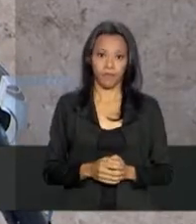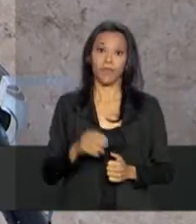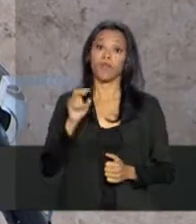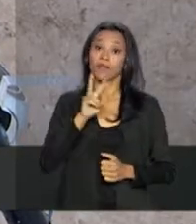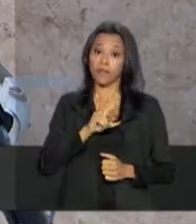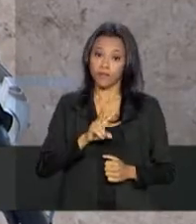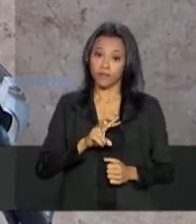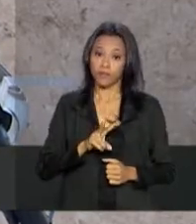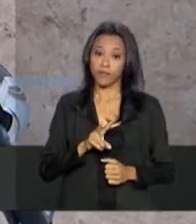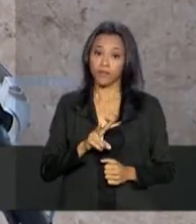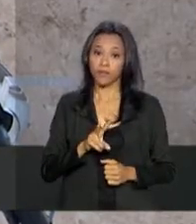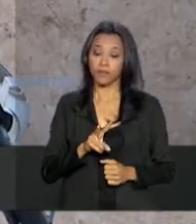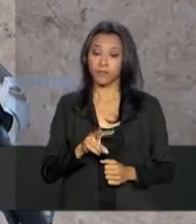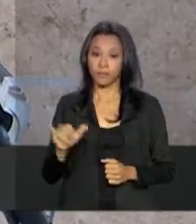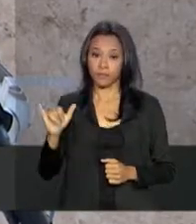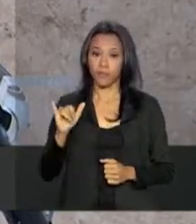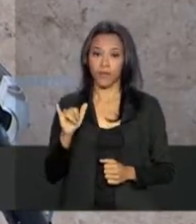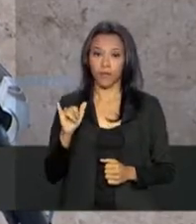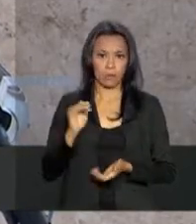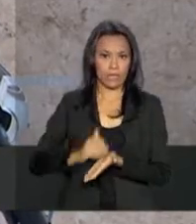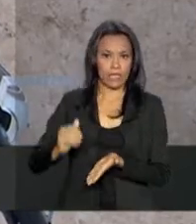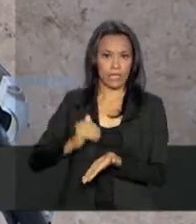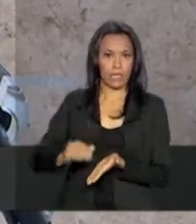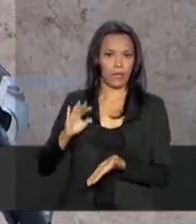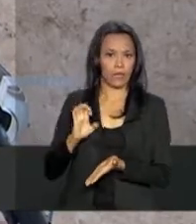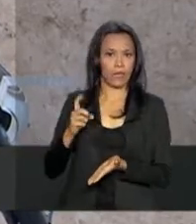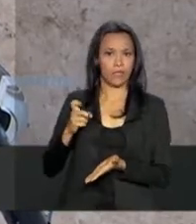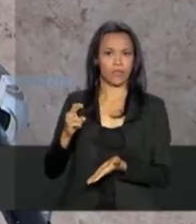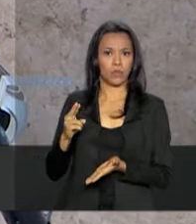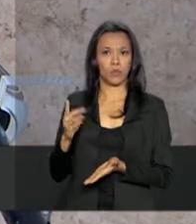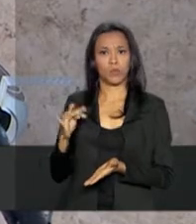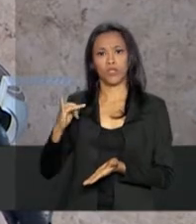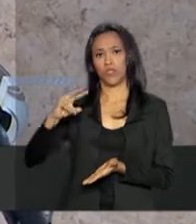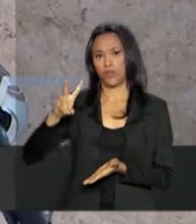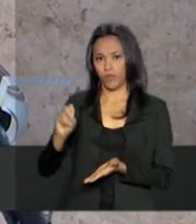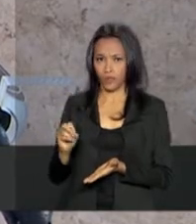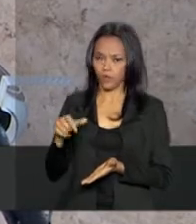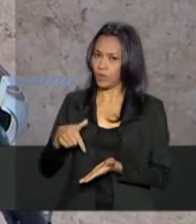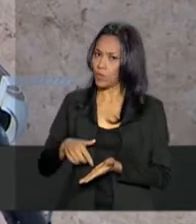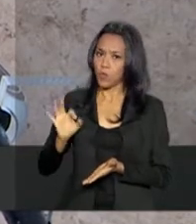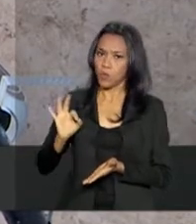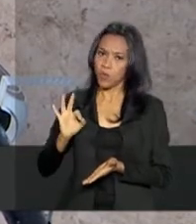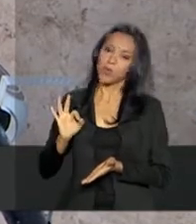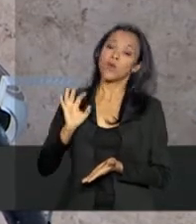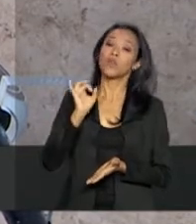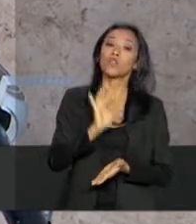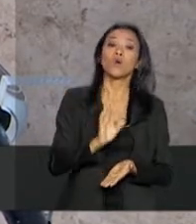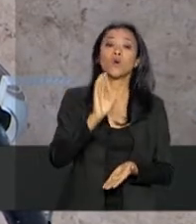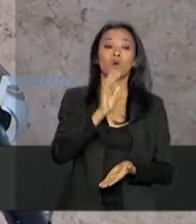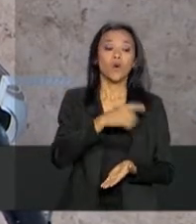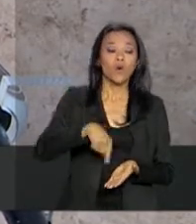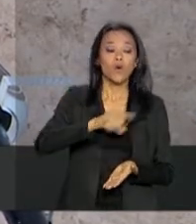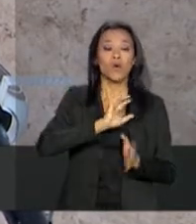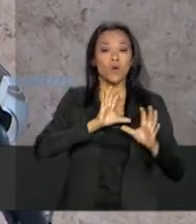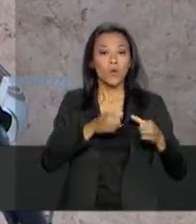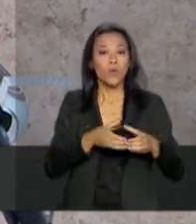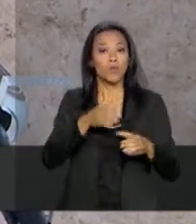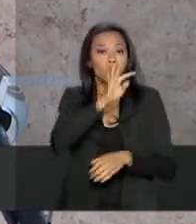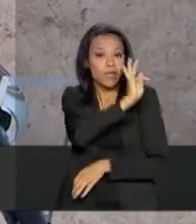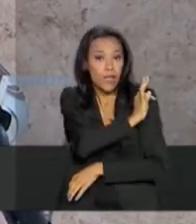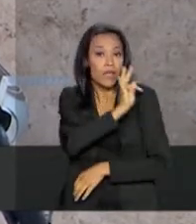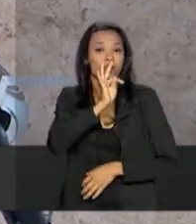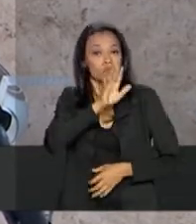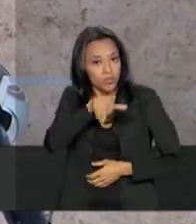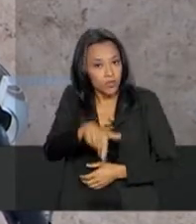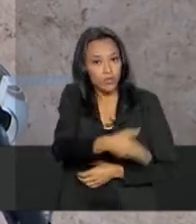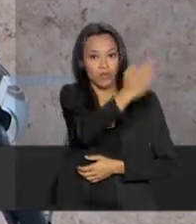executivos, não necessariamente os secretários executivos, os executivos no sentido de que são técnicos e já com as delegações